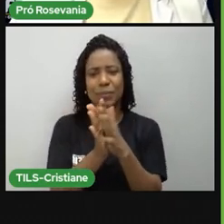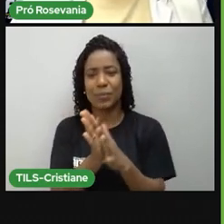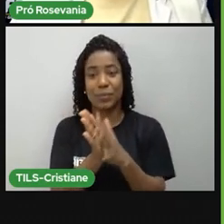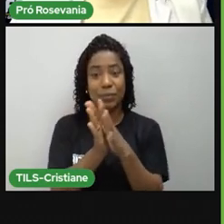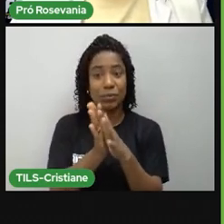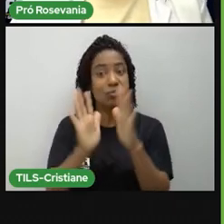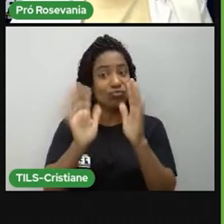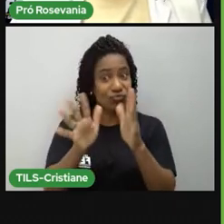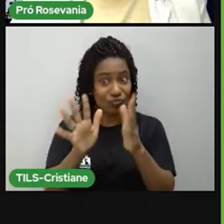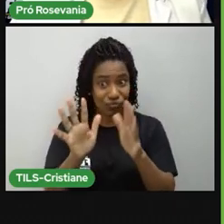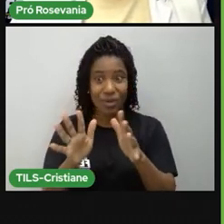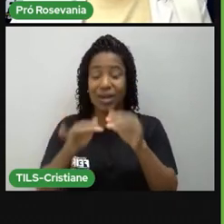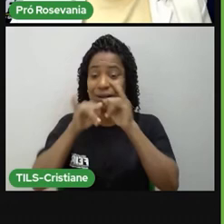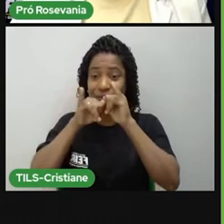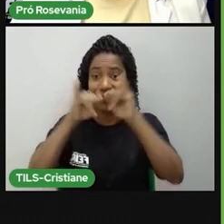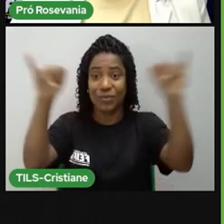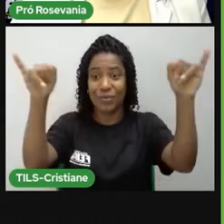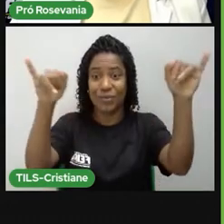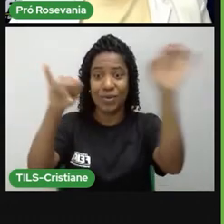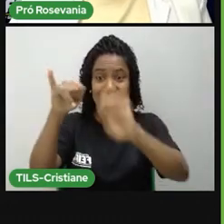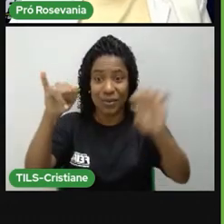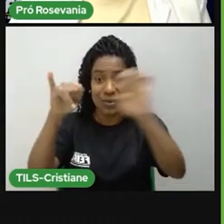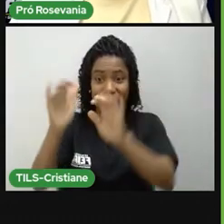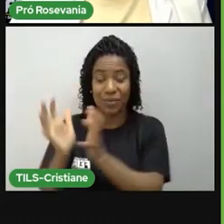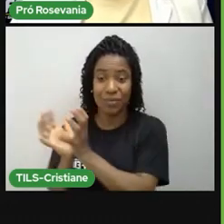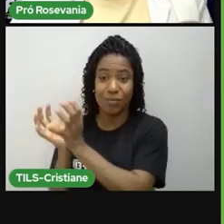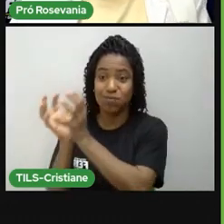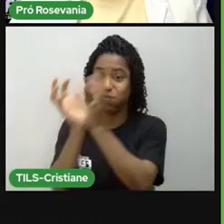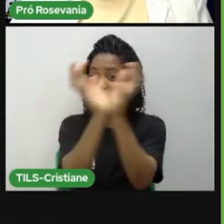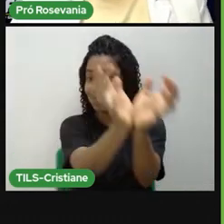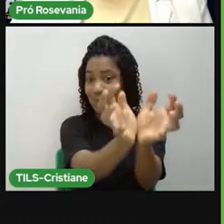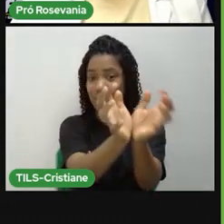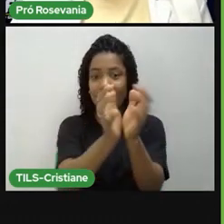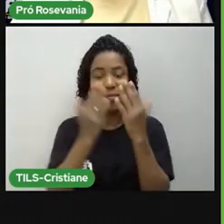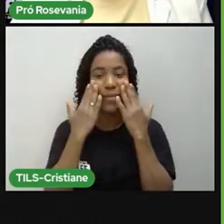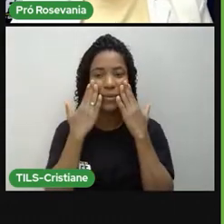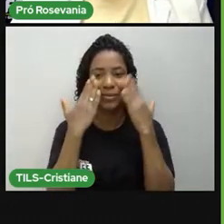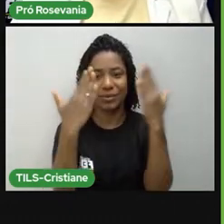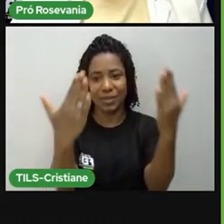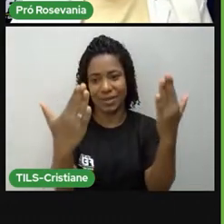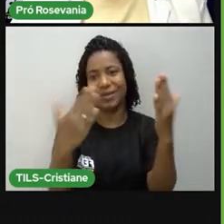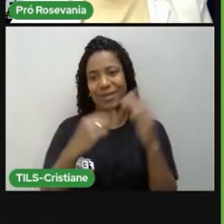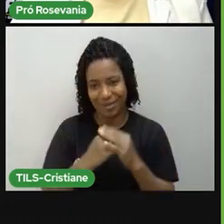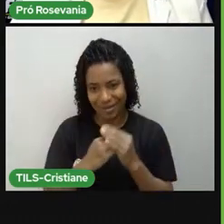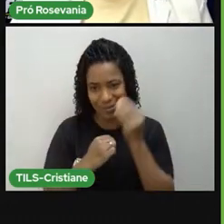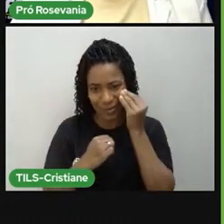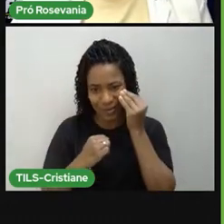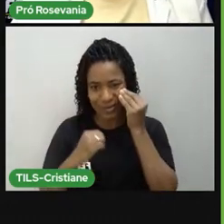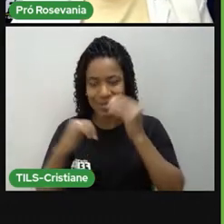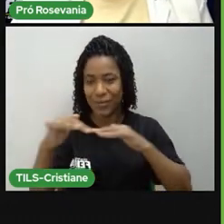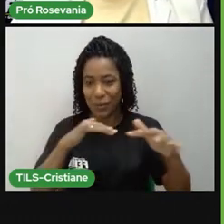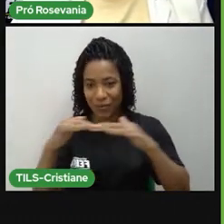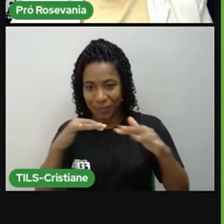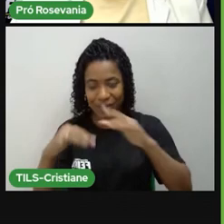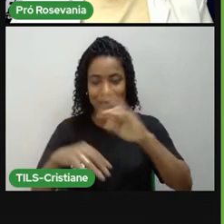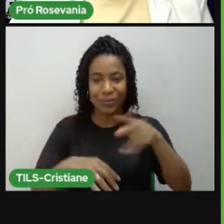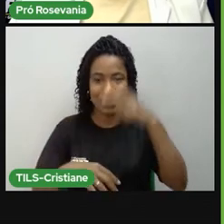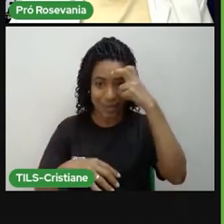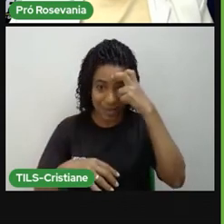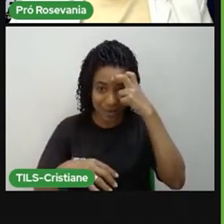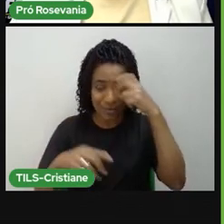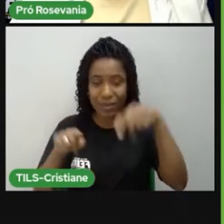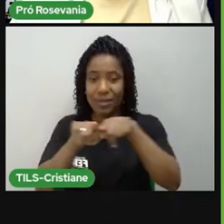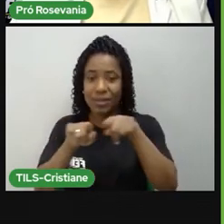exterior, aí pra Europa, pra você ver o quanto essas manifestações culturais chamam a atenção, a vaquejada, né,